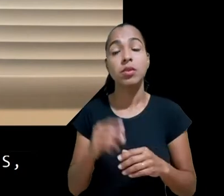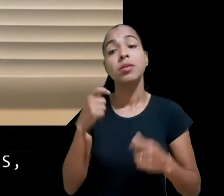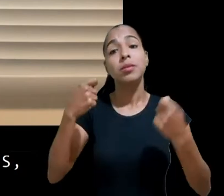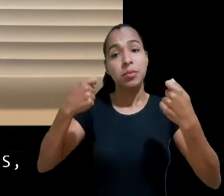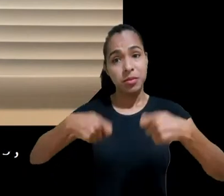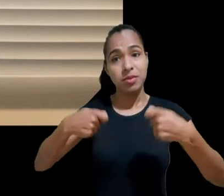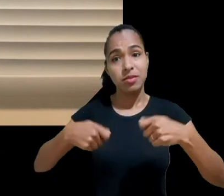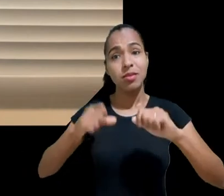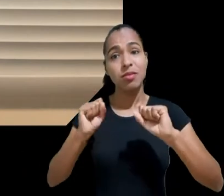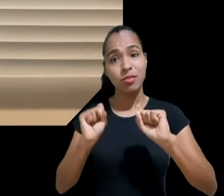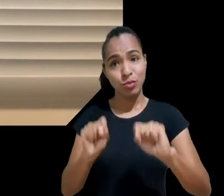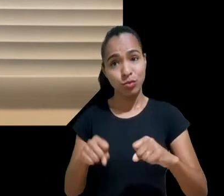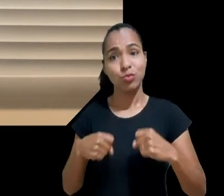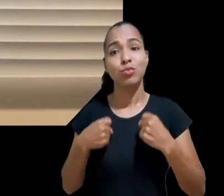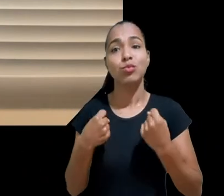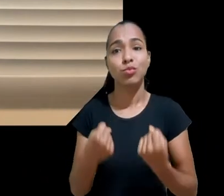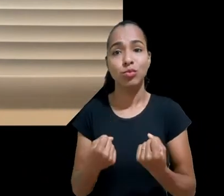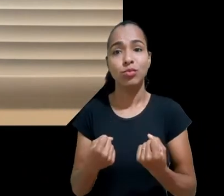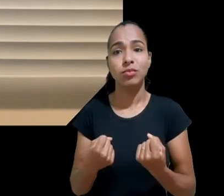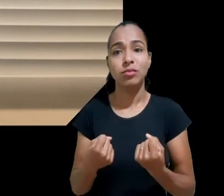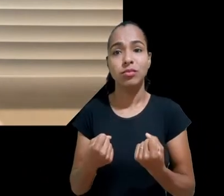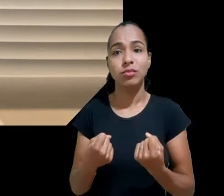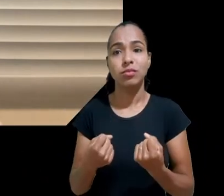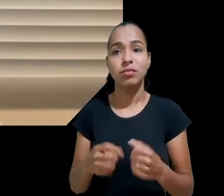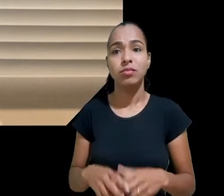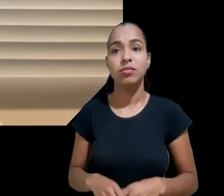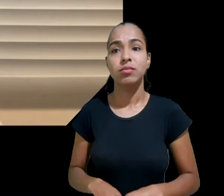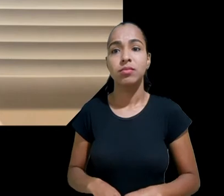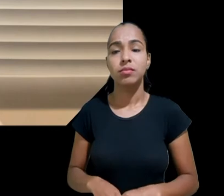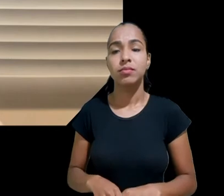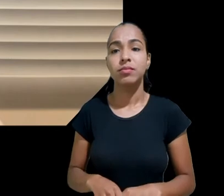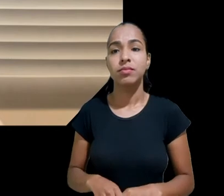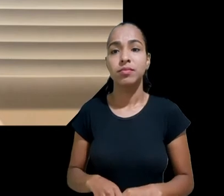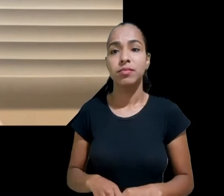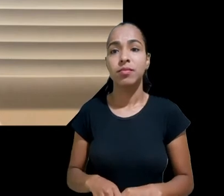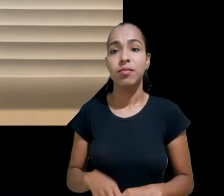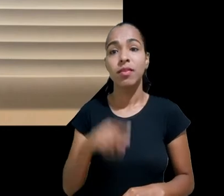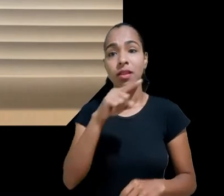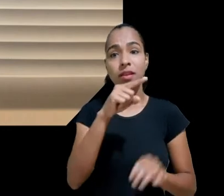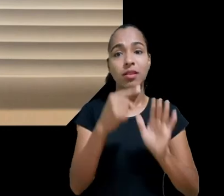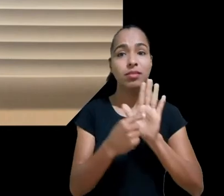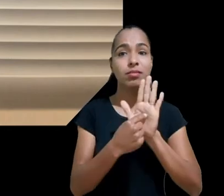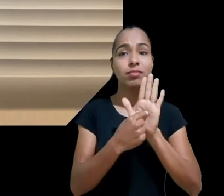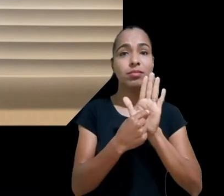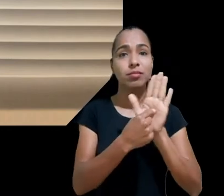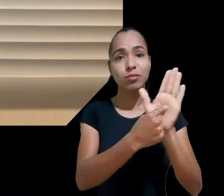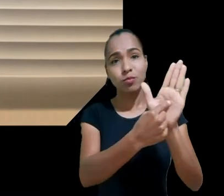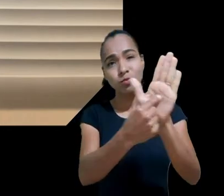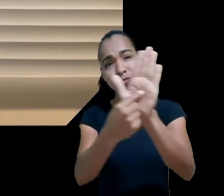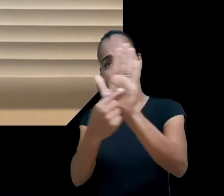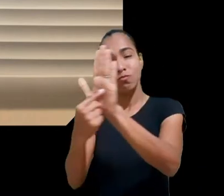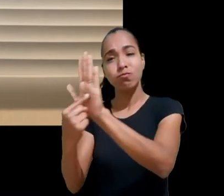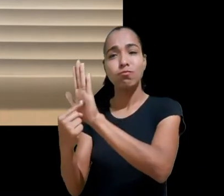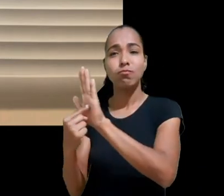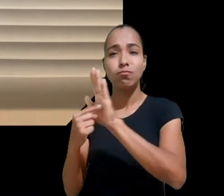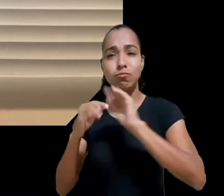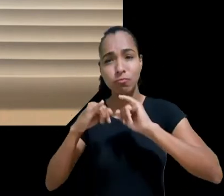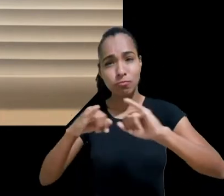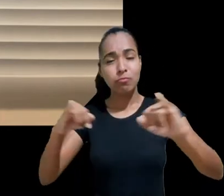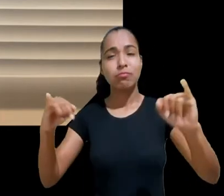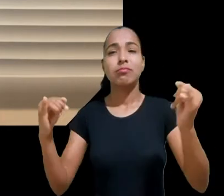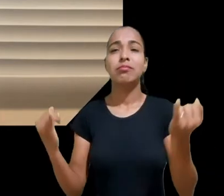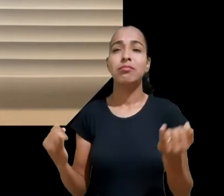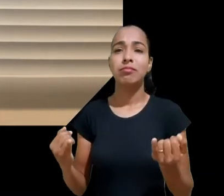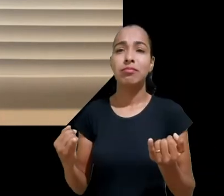conteúdos são divulgados a partir de algoritmos das próprias plataformas que selecionam, indicam, filtram,